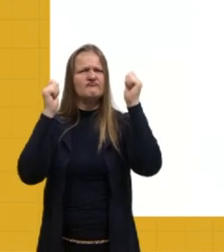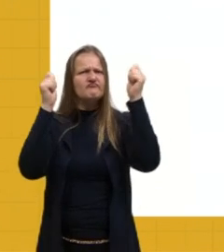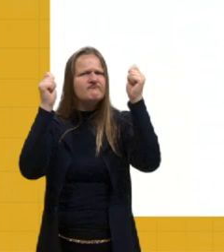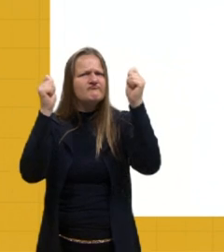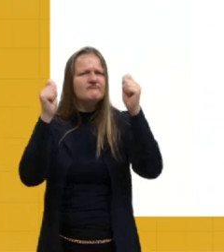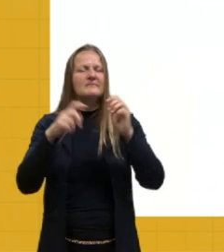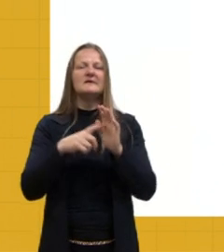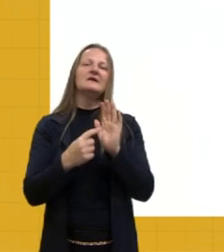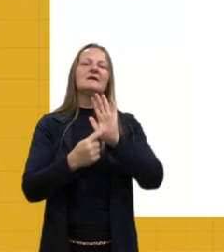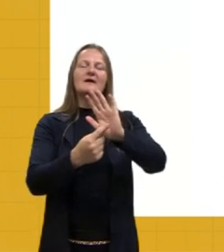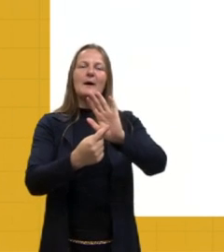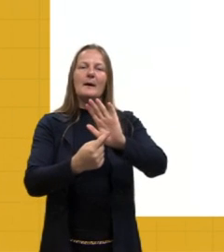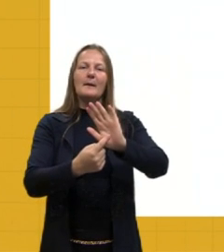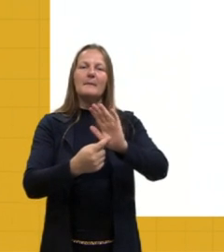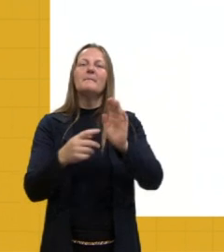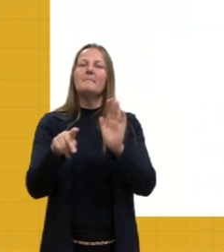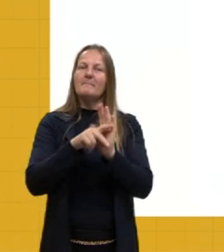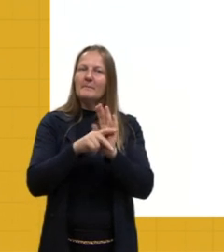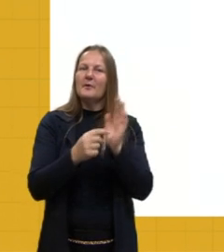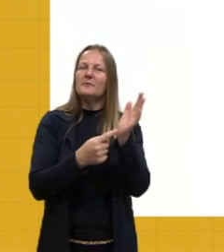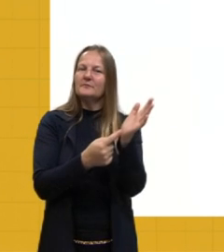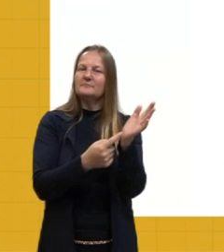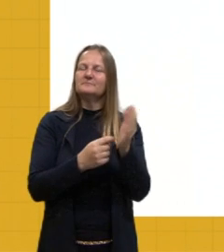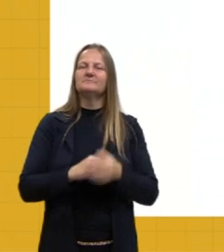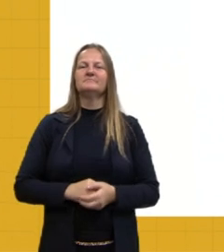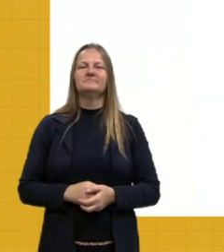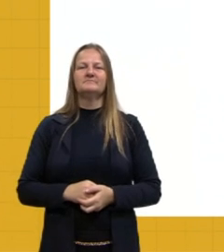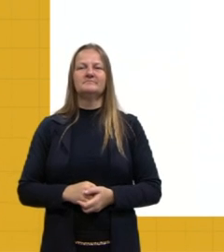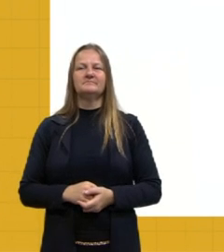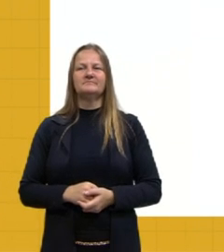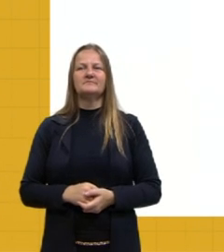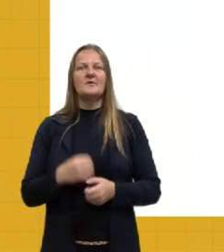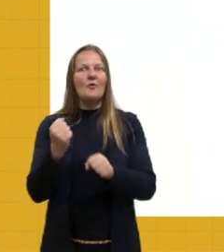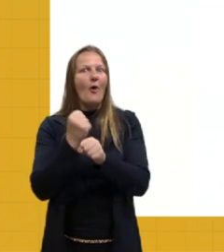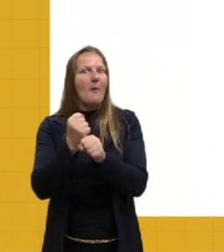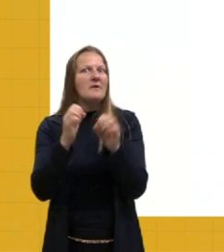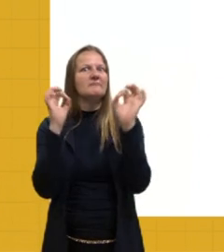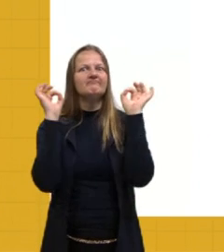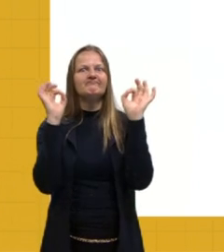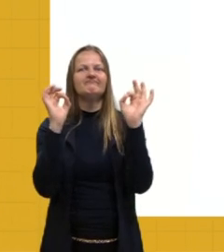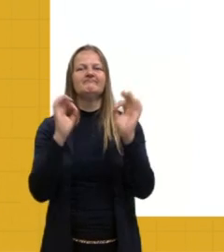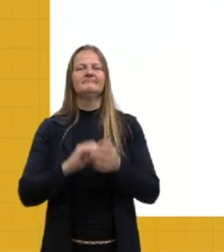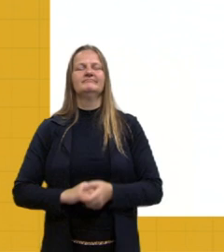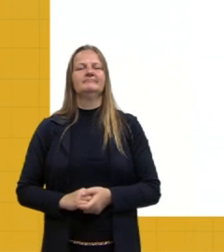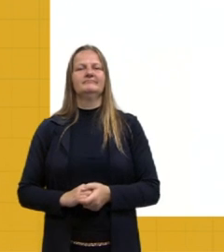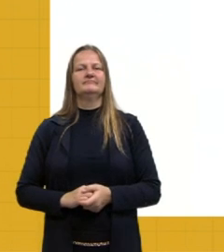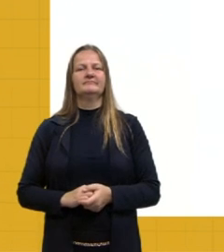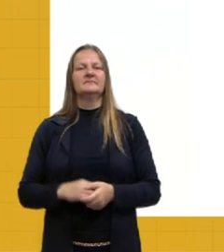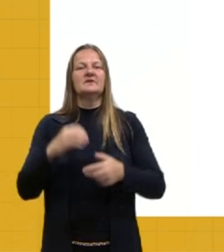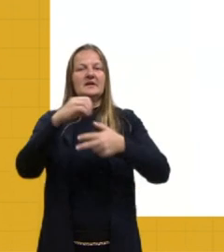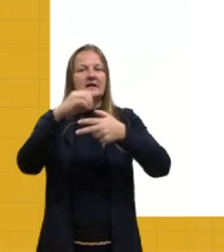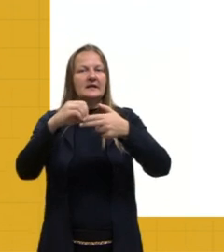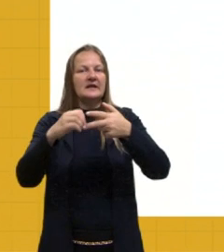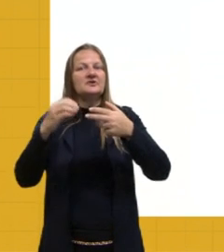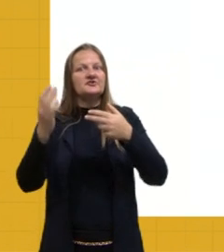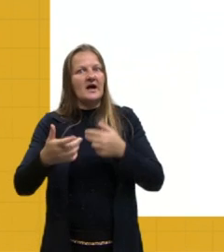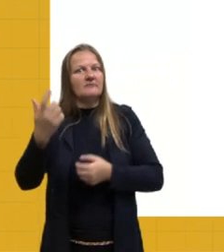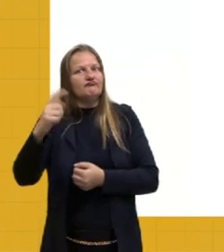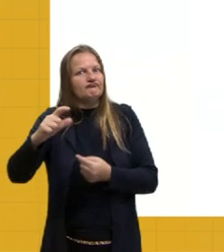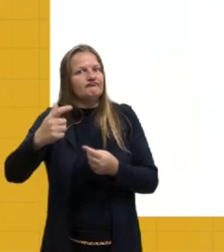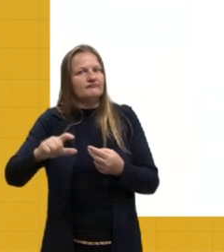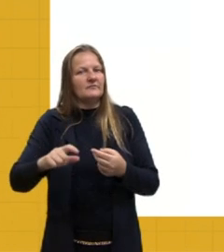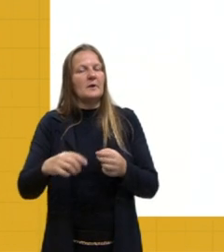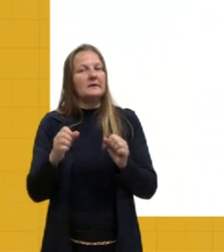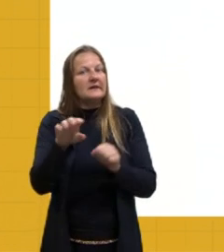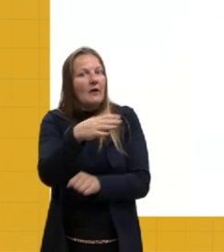Oitsica apresentou Parangolé, uma baita obra que já apareceu no Enem em outros anos e